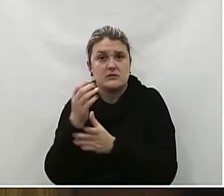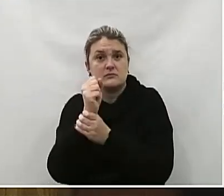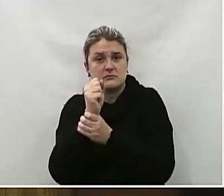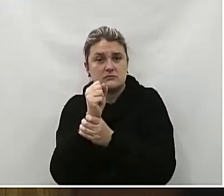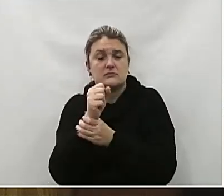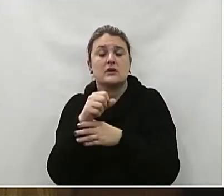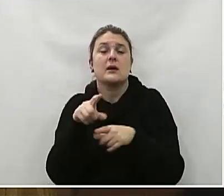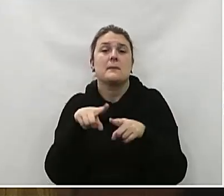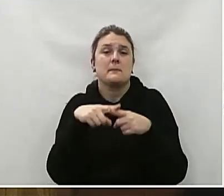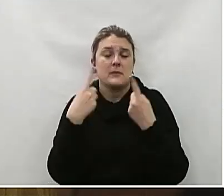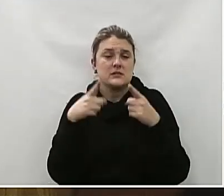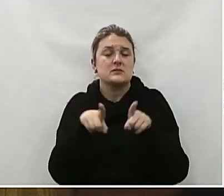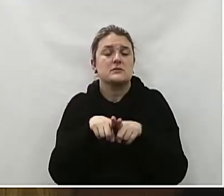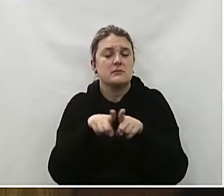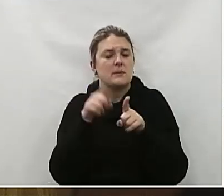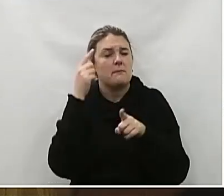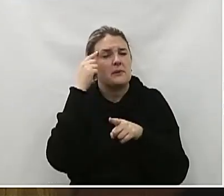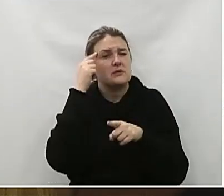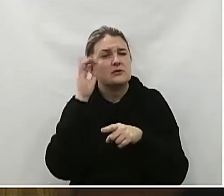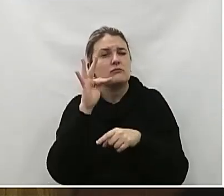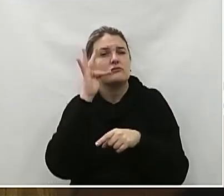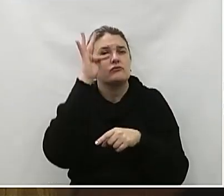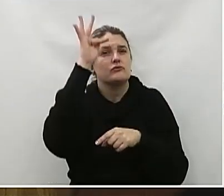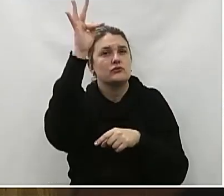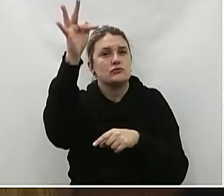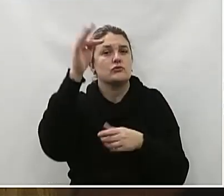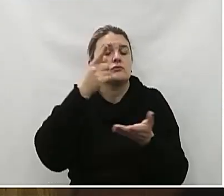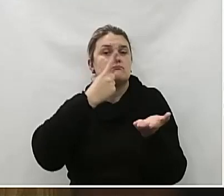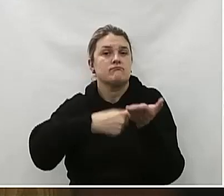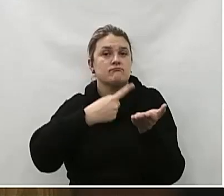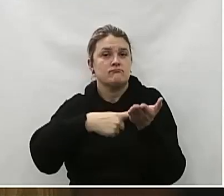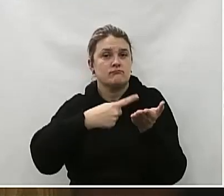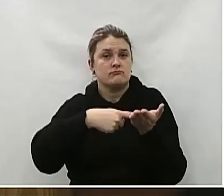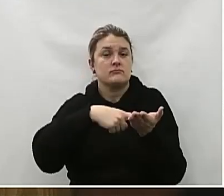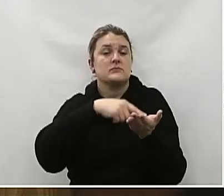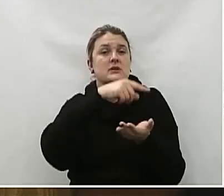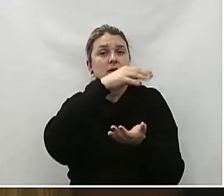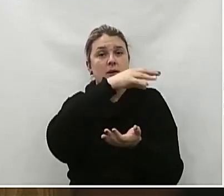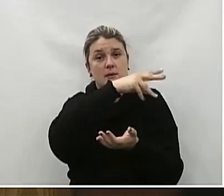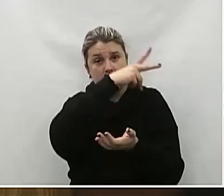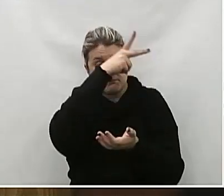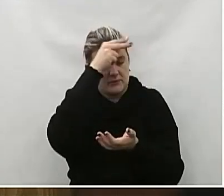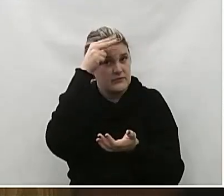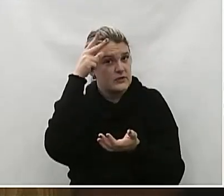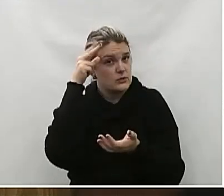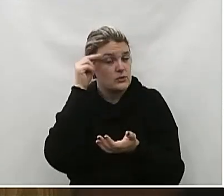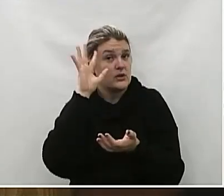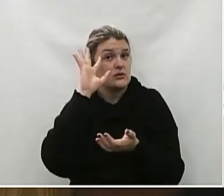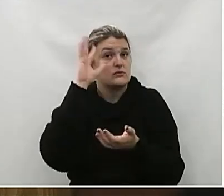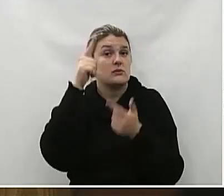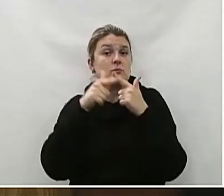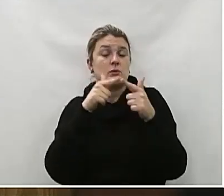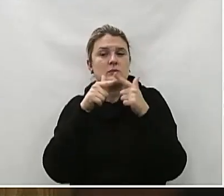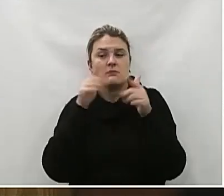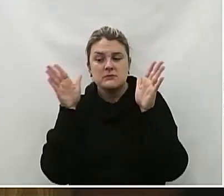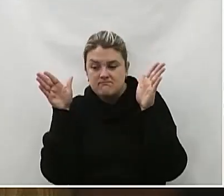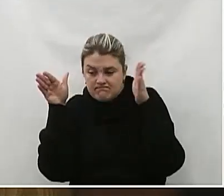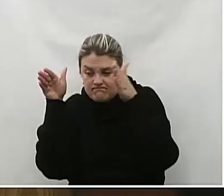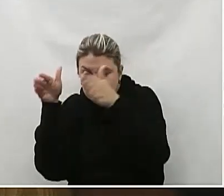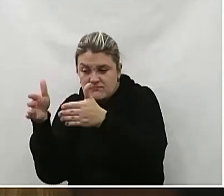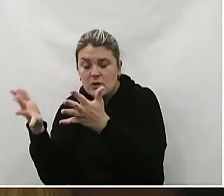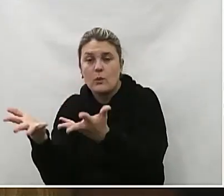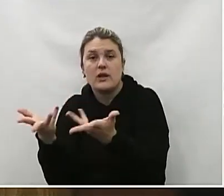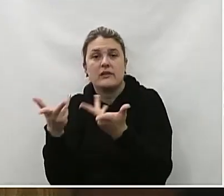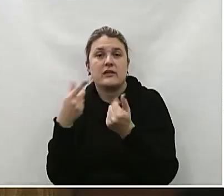cidadãos da colônia Rio Vermelho Mas também refletirá o comprometimento da administração municipal Em resolver problemas que afetam diretamente a qualidade